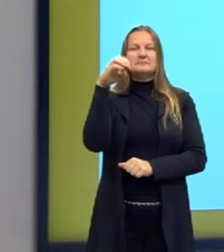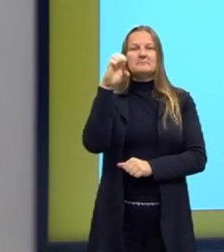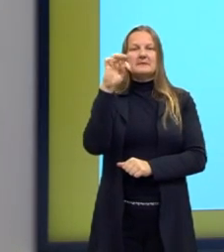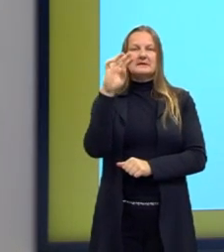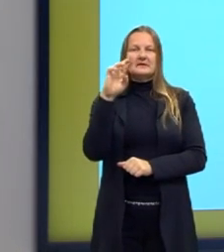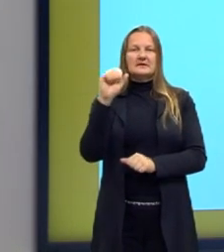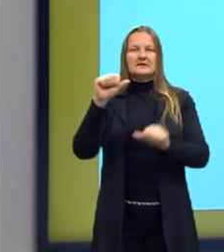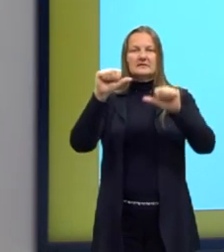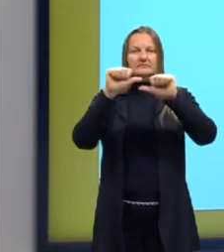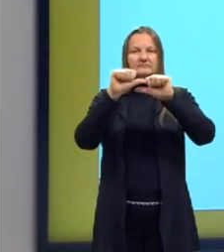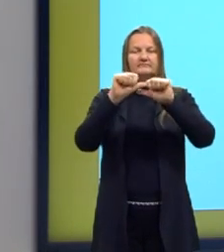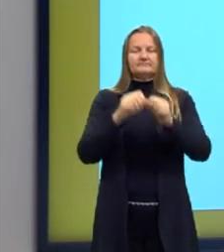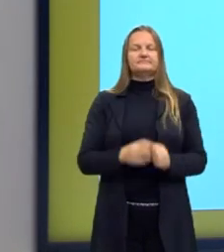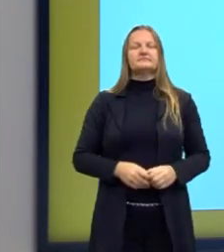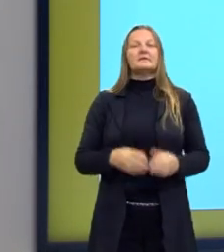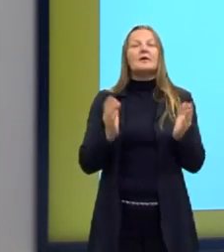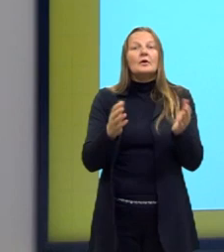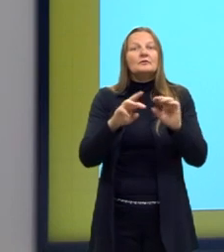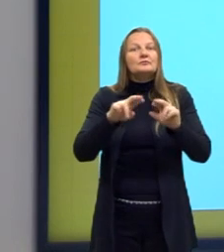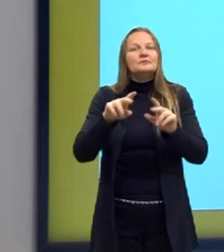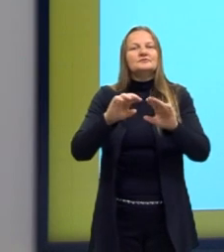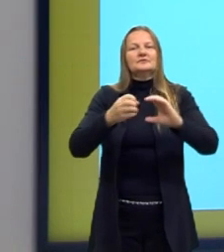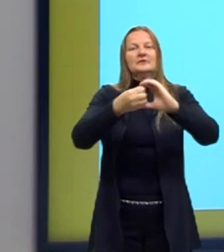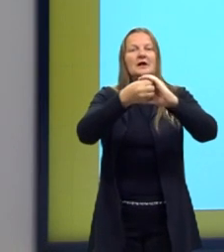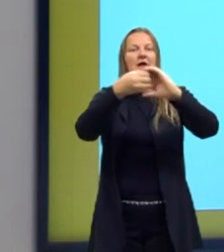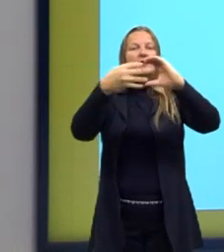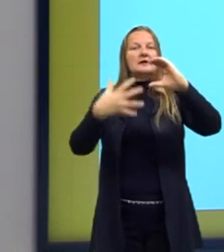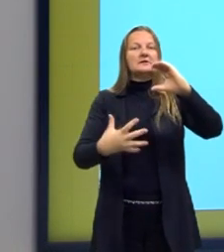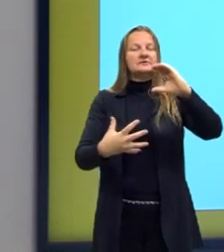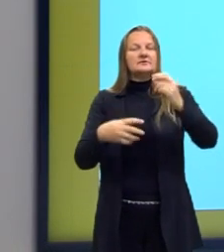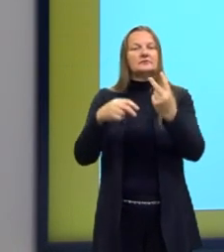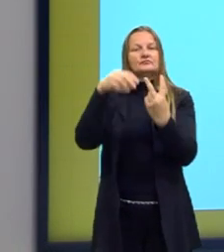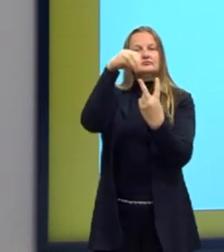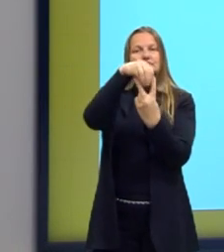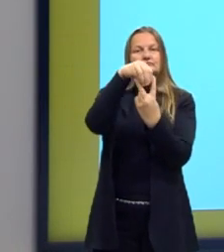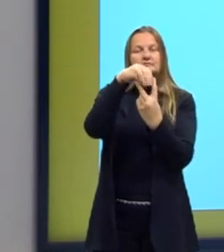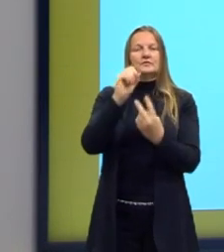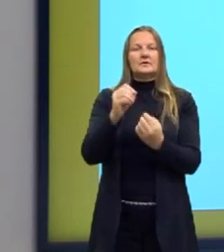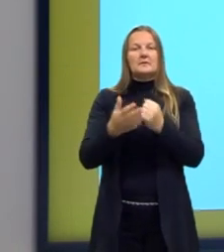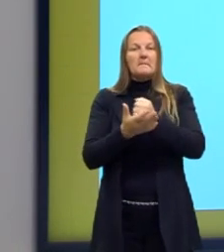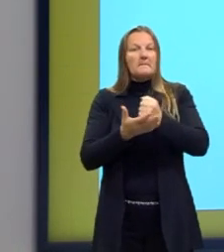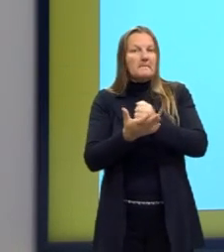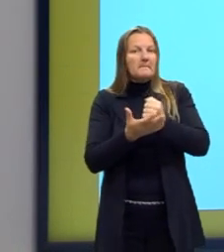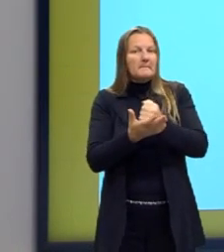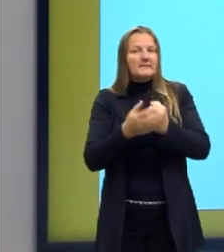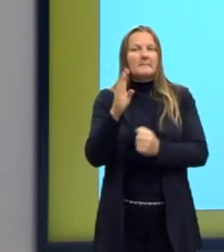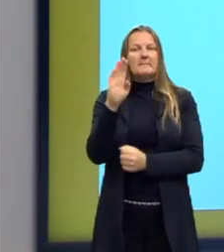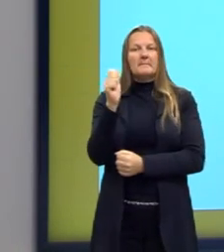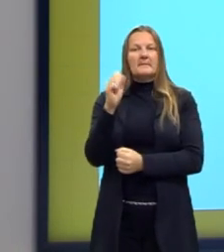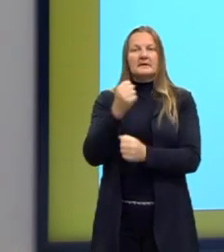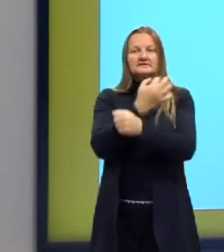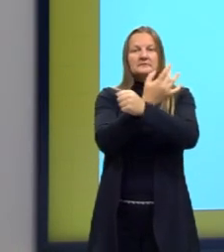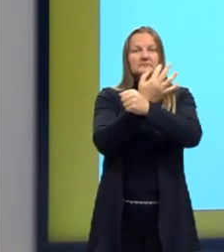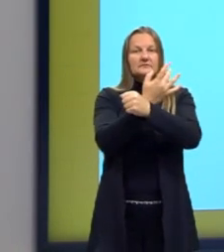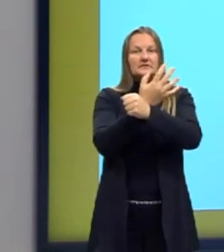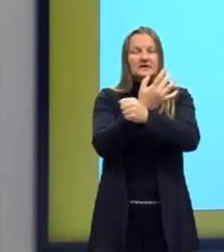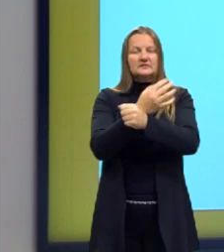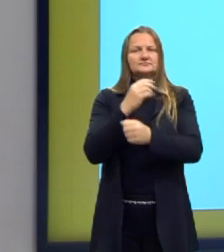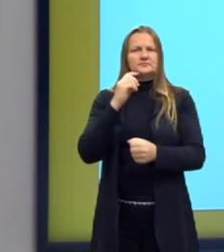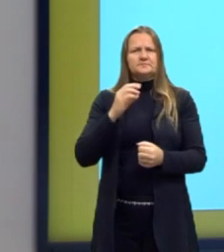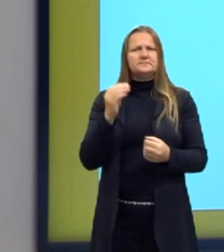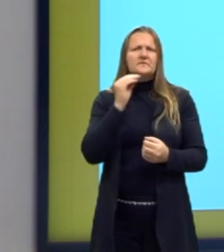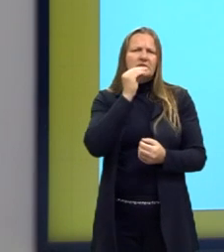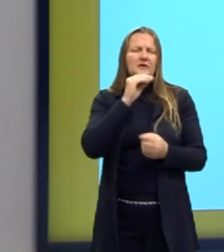As características dos éteres, eles são básicos, né, os ácidos têm um caráter ácido